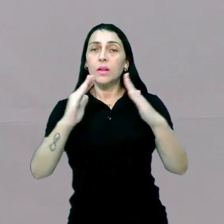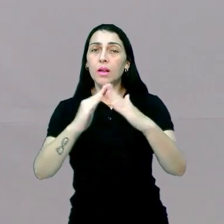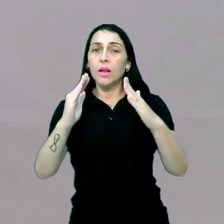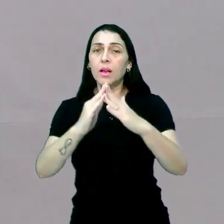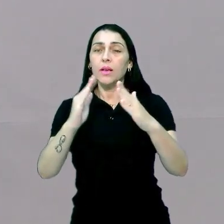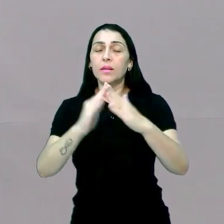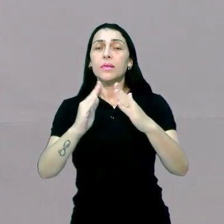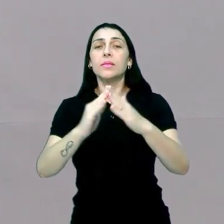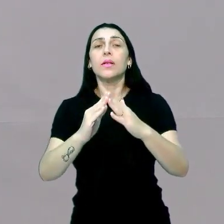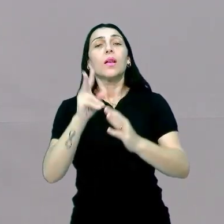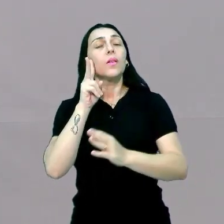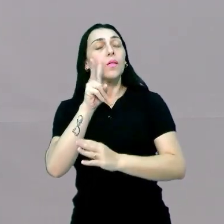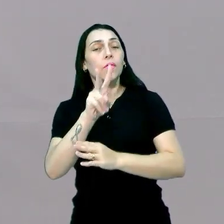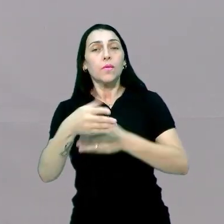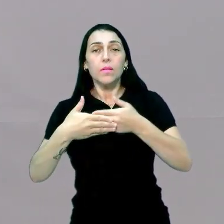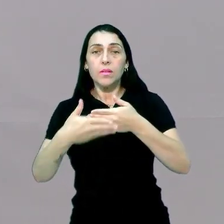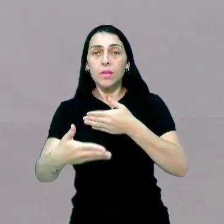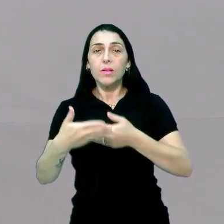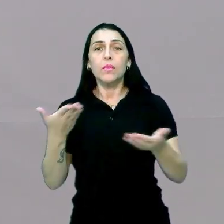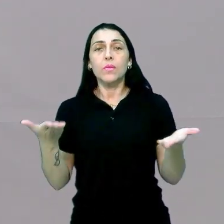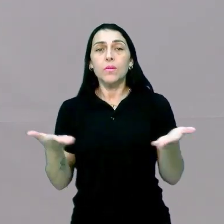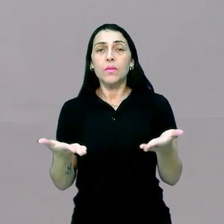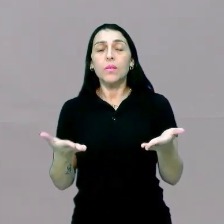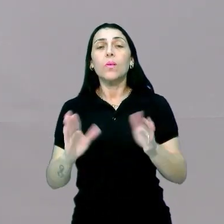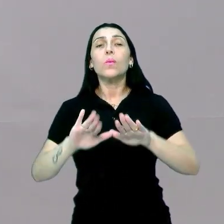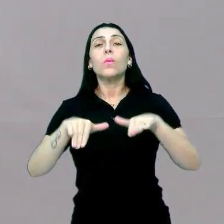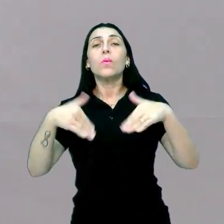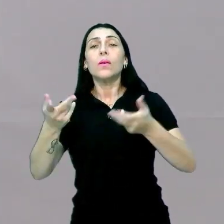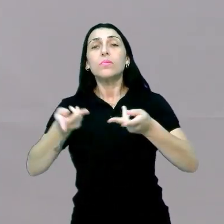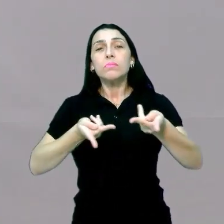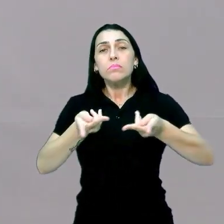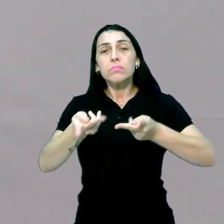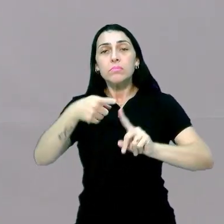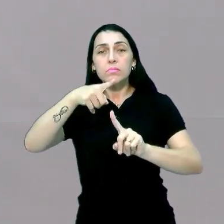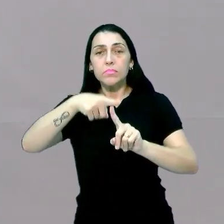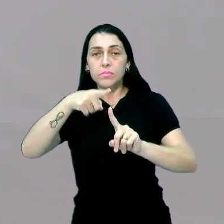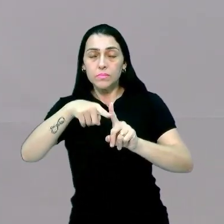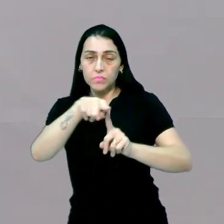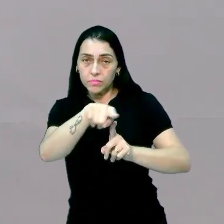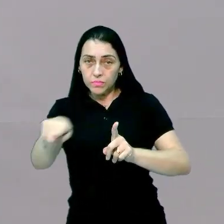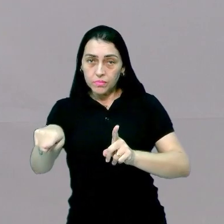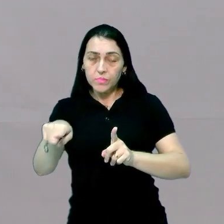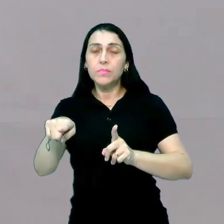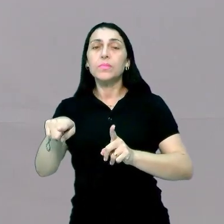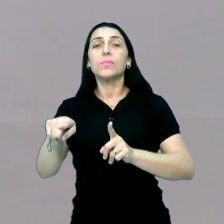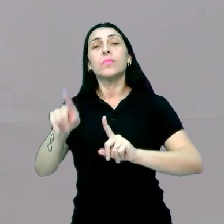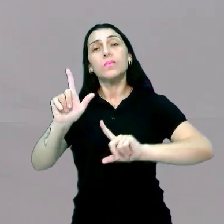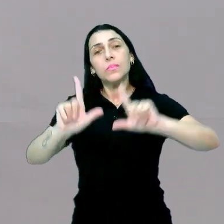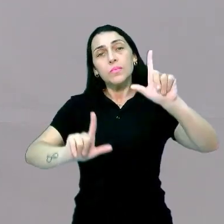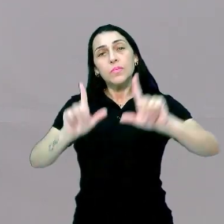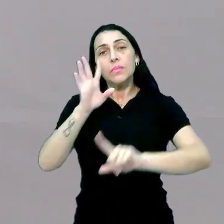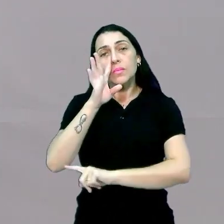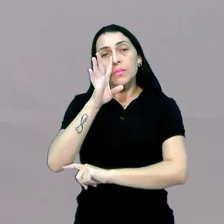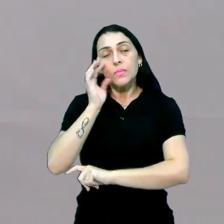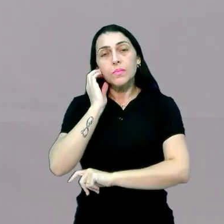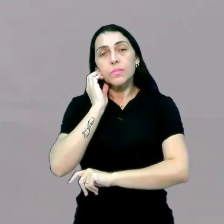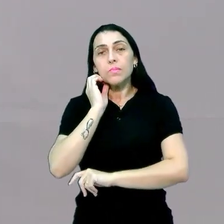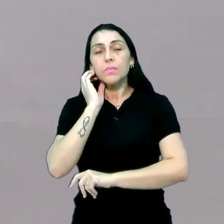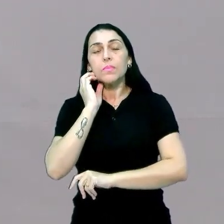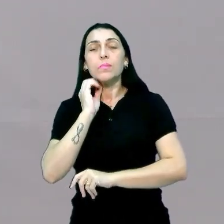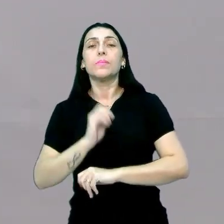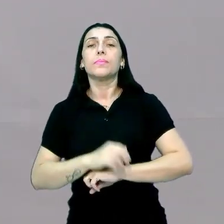ok? Então, nós vamos ver a partir de agora quais são esses programas que vocês, de alguma forma, devem